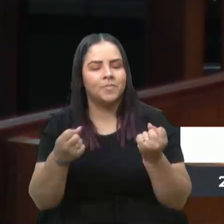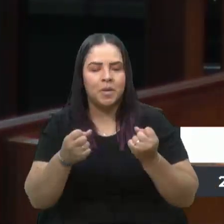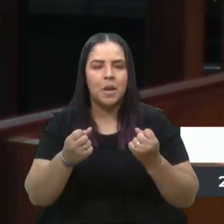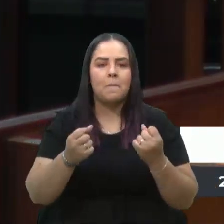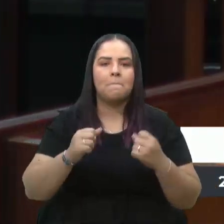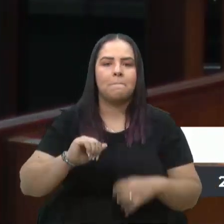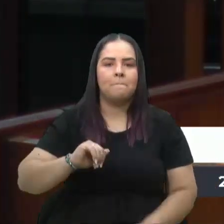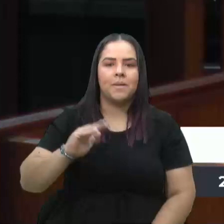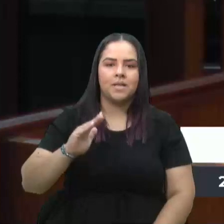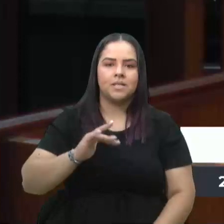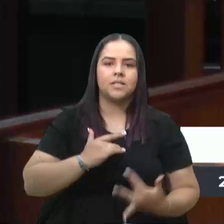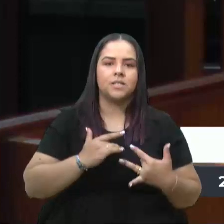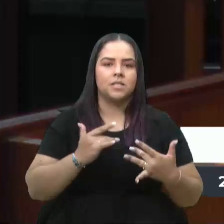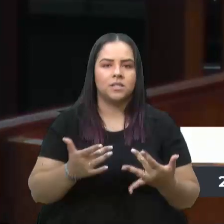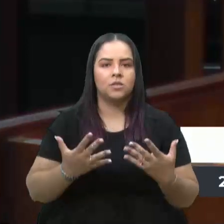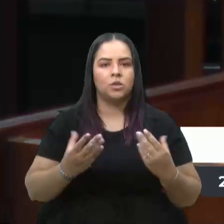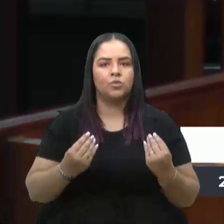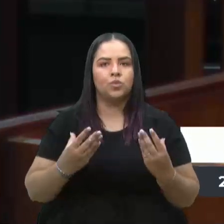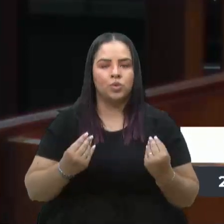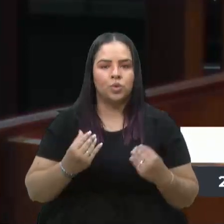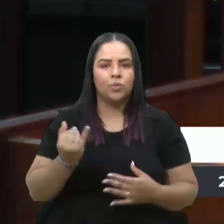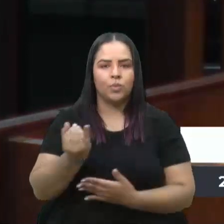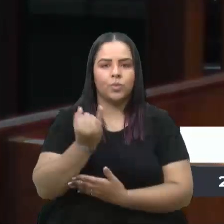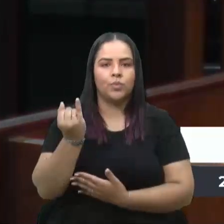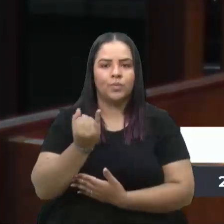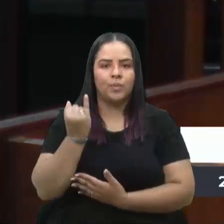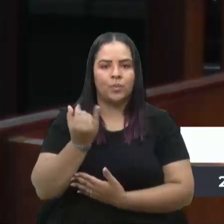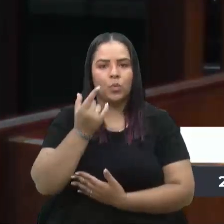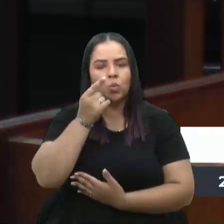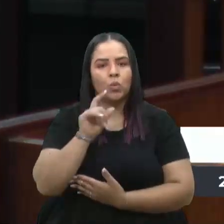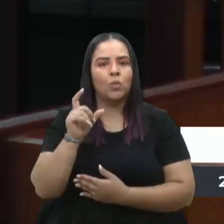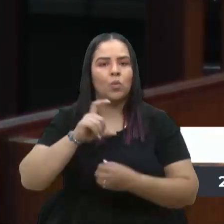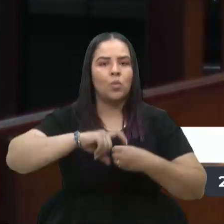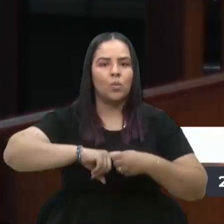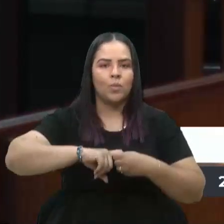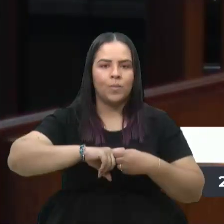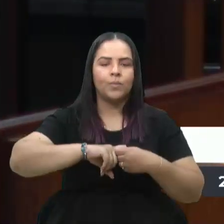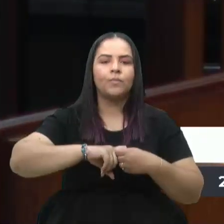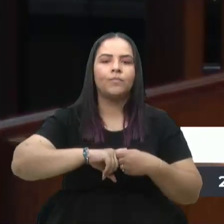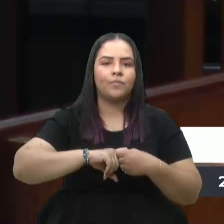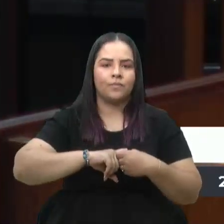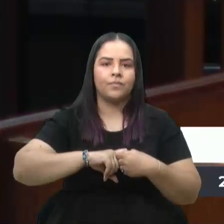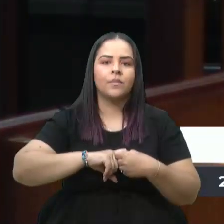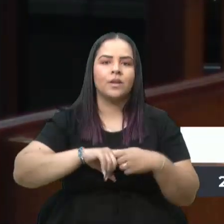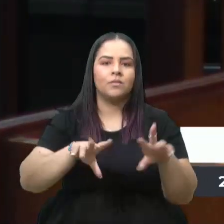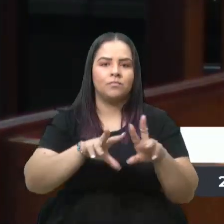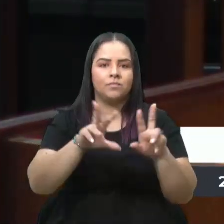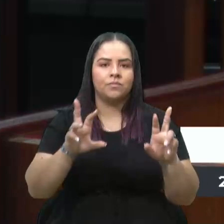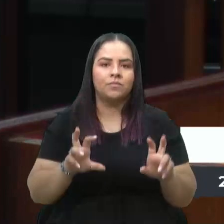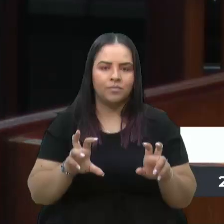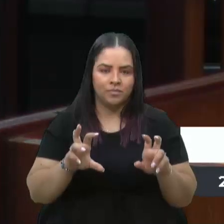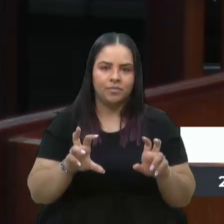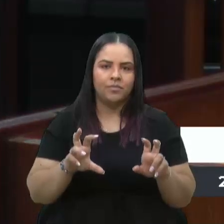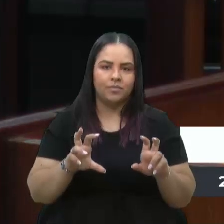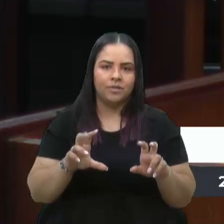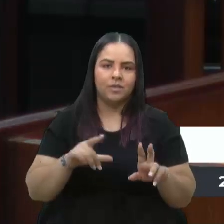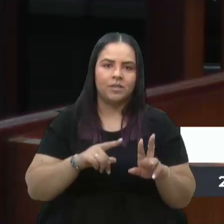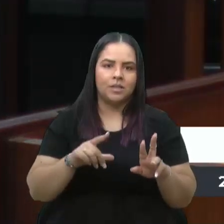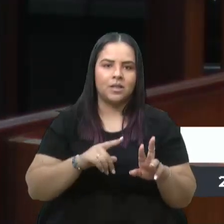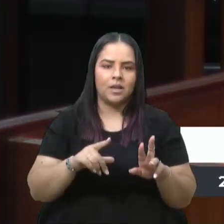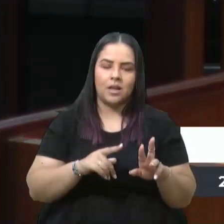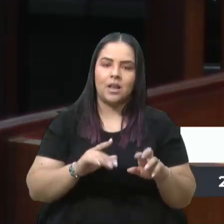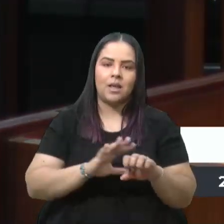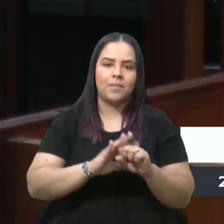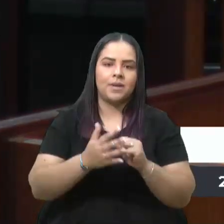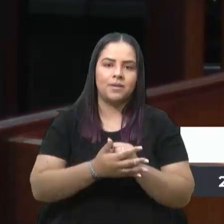e uma dedicação muito grande para recuperar aquelas questões trazidas pela pandemia na